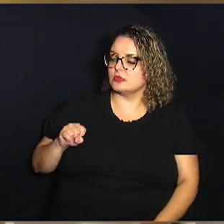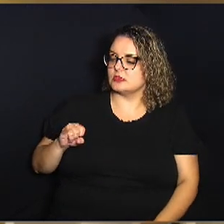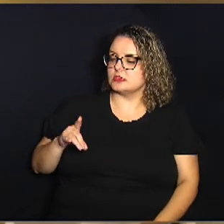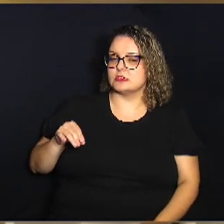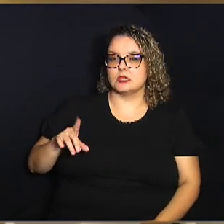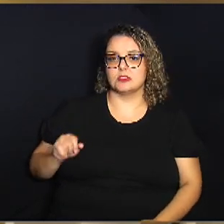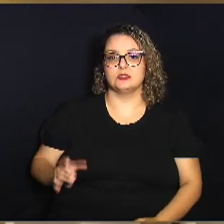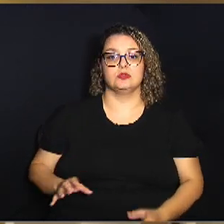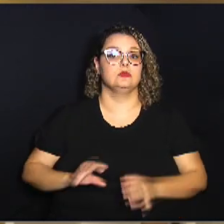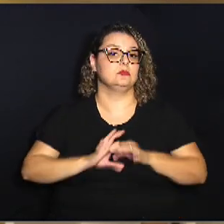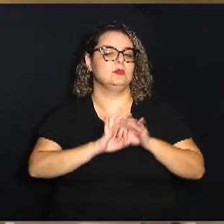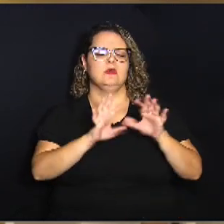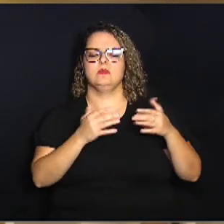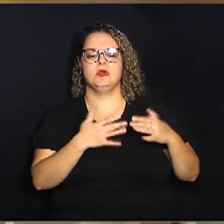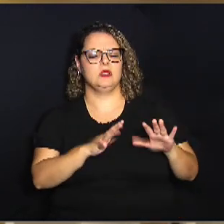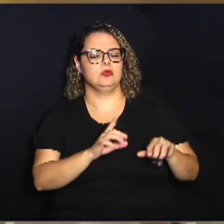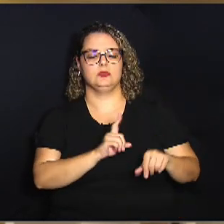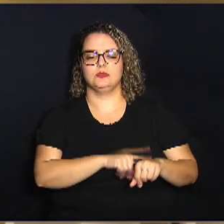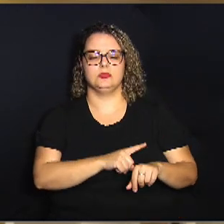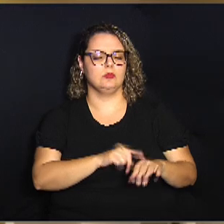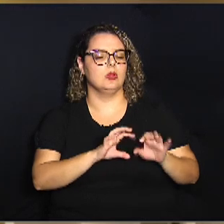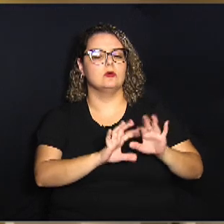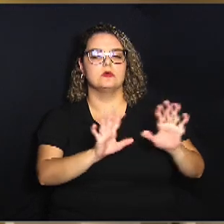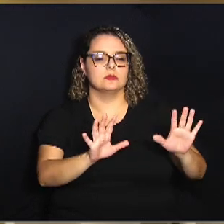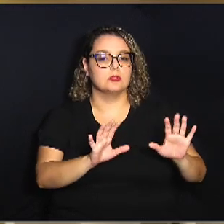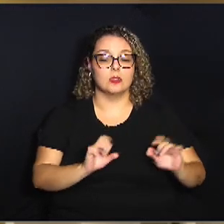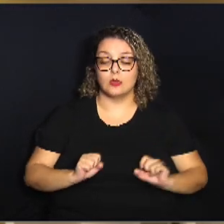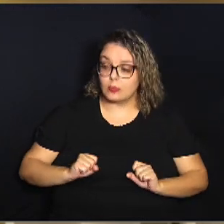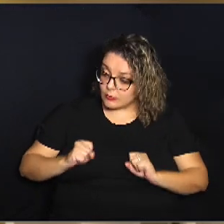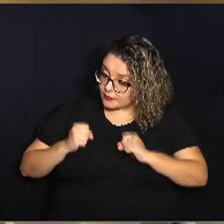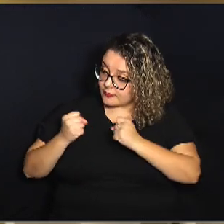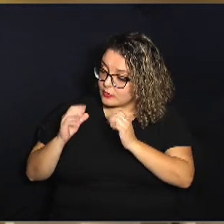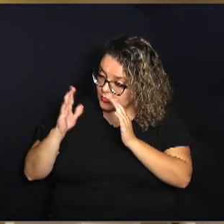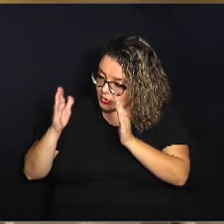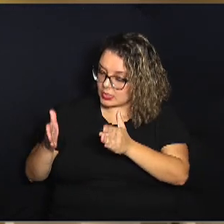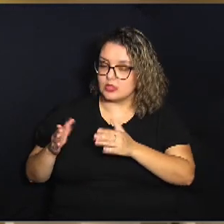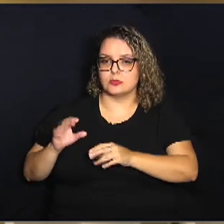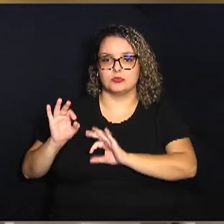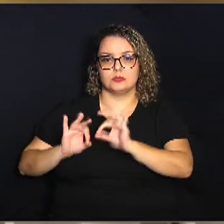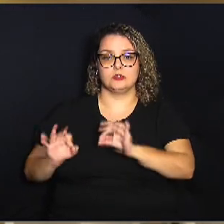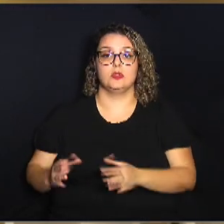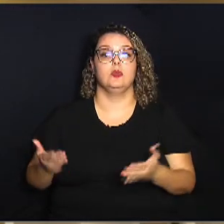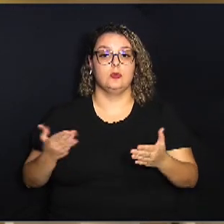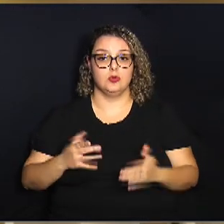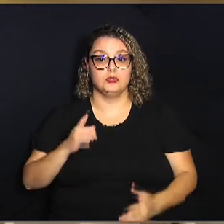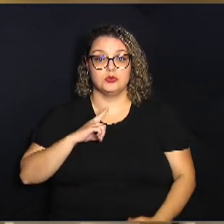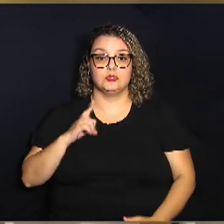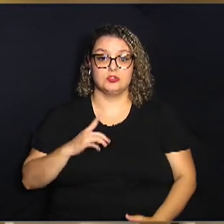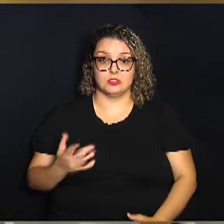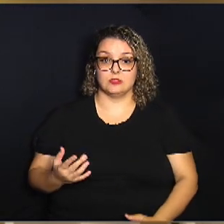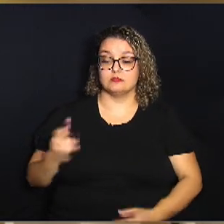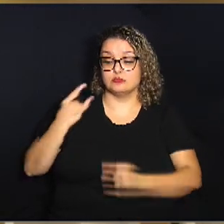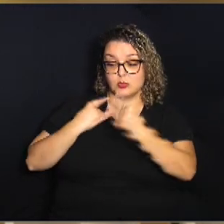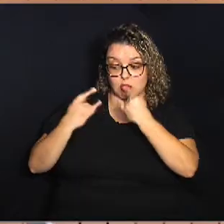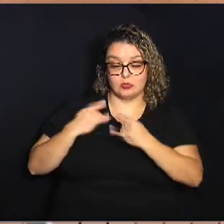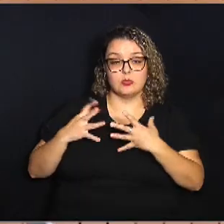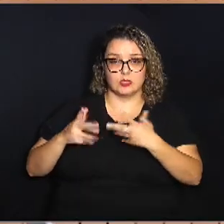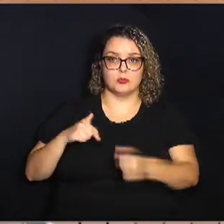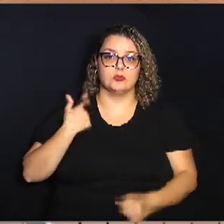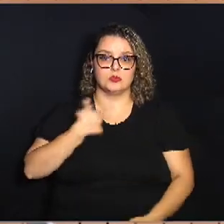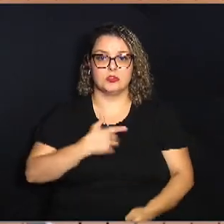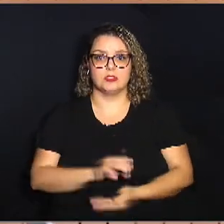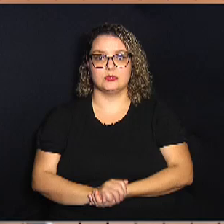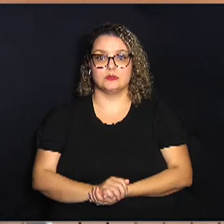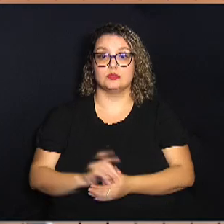desprendimento do tempo que ele dedica ao nosso projeto hoje ele tem sido fonte de inspiração para todos nós O